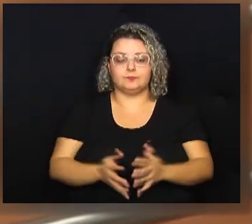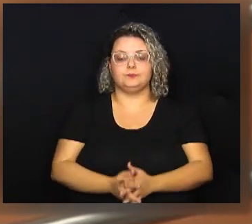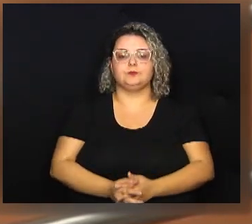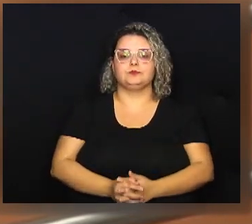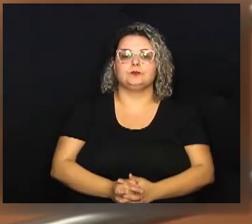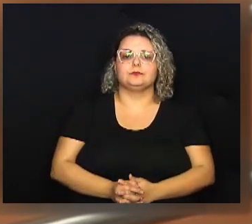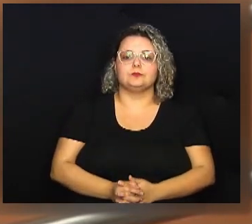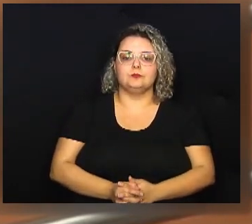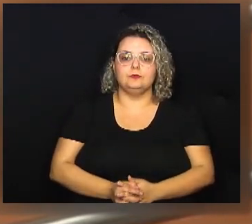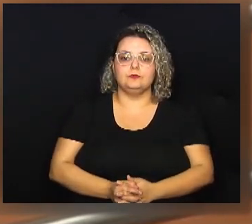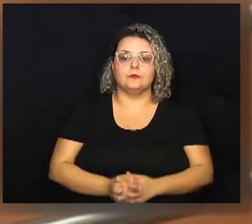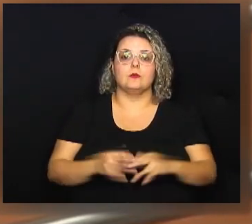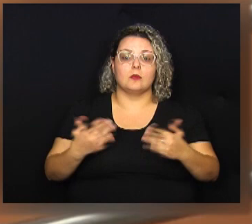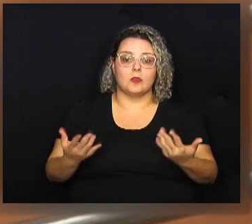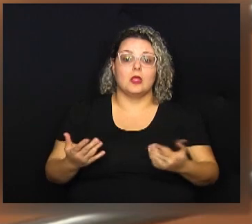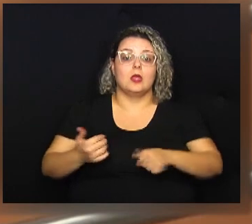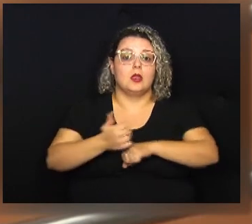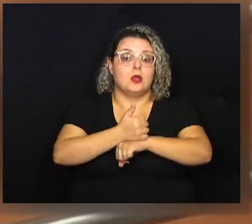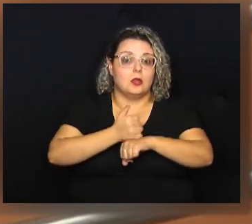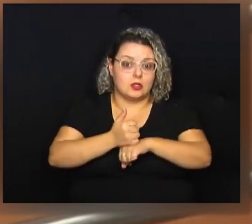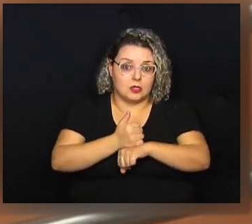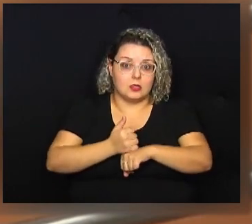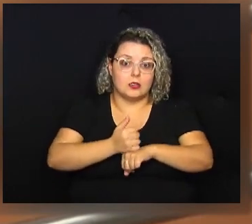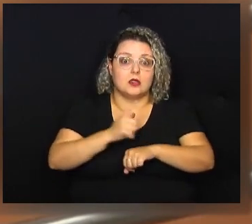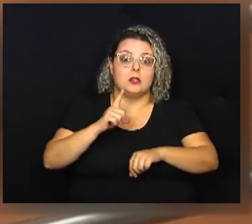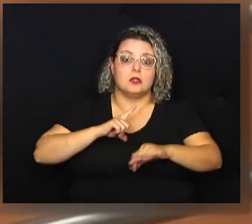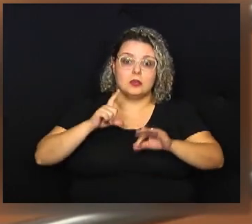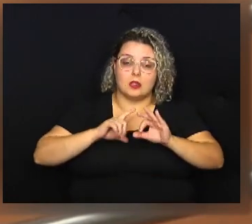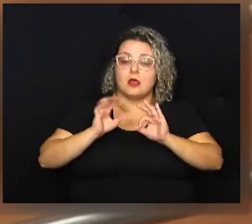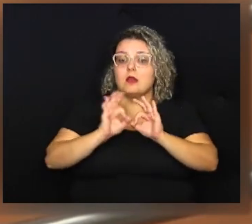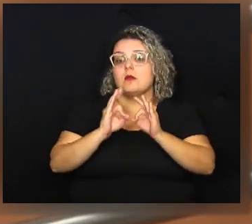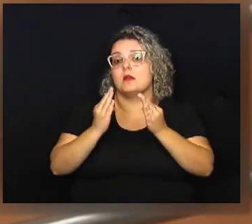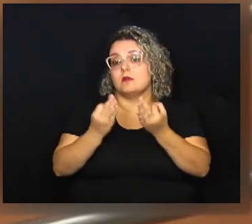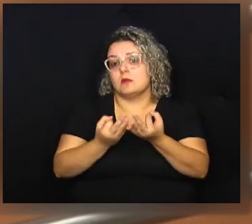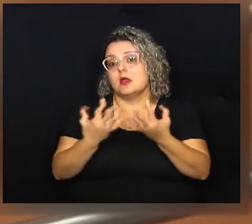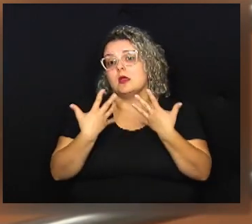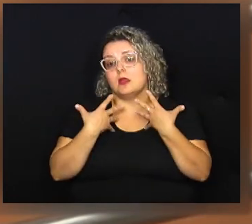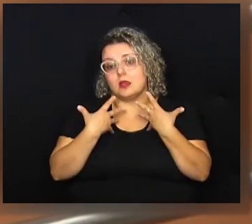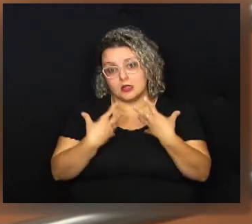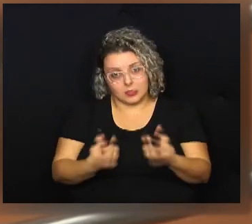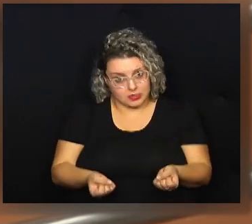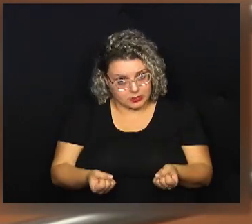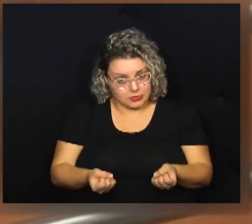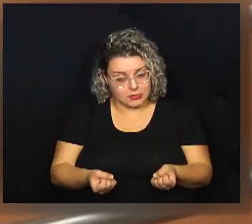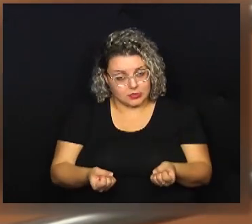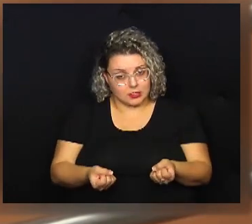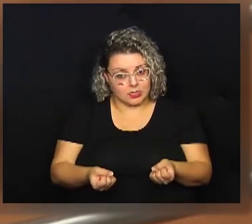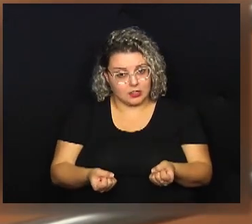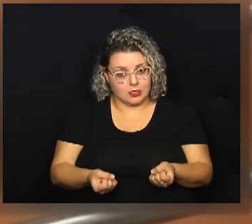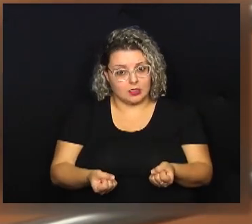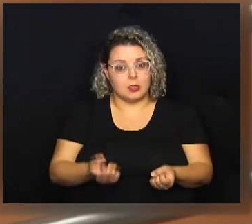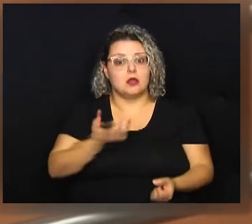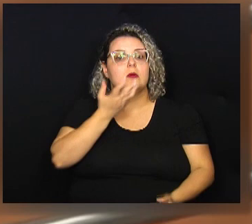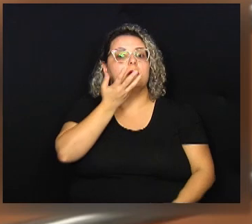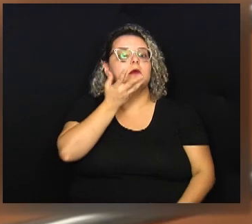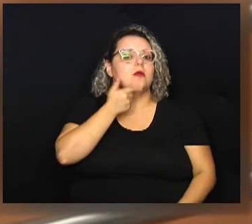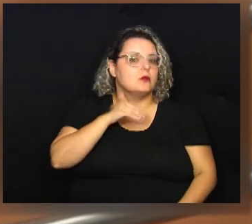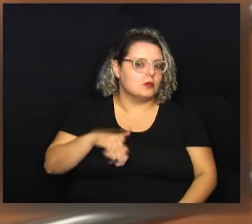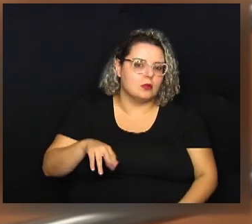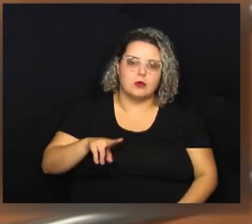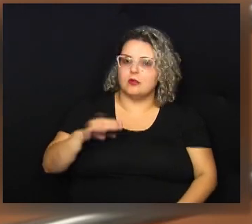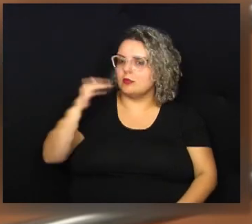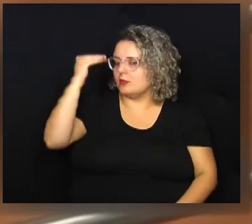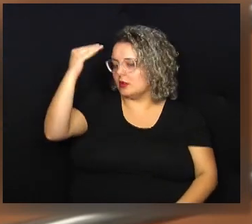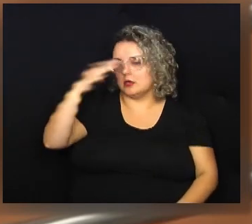estimulação. Então, além do profissional, a família tem que aceitar a sua